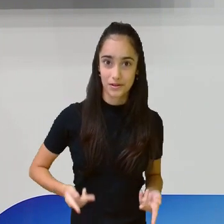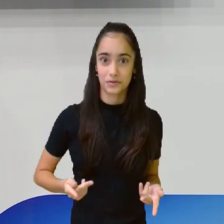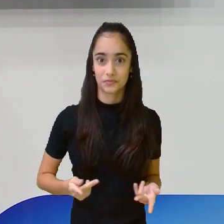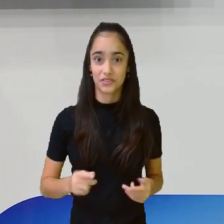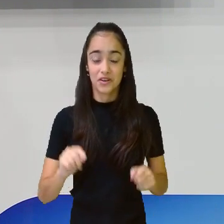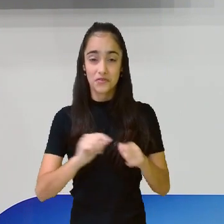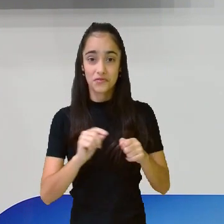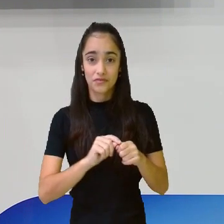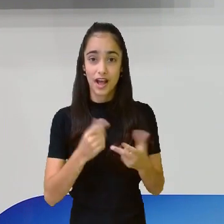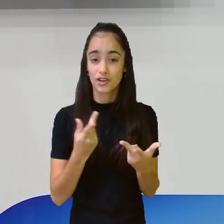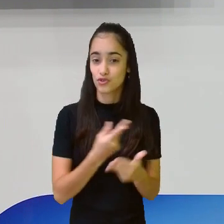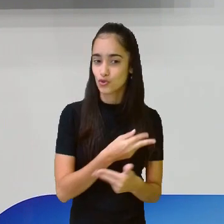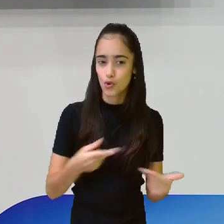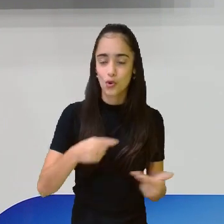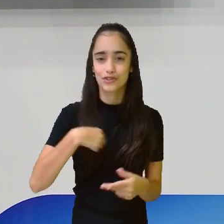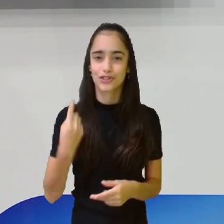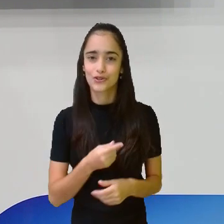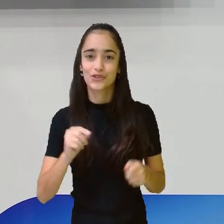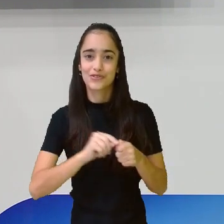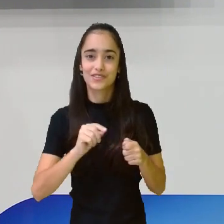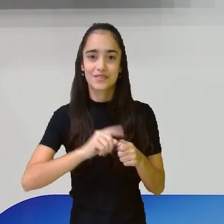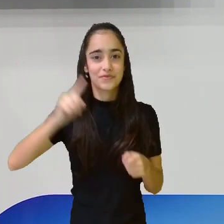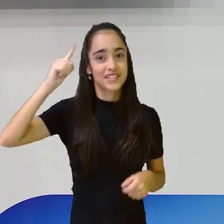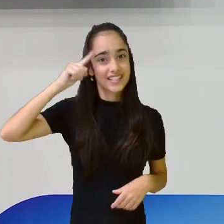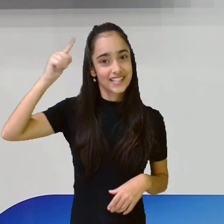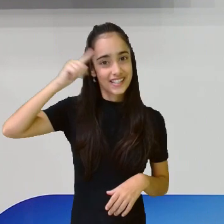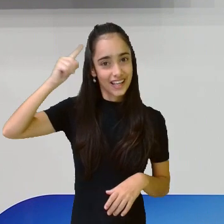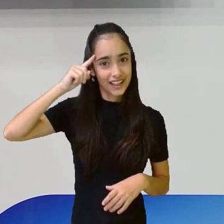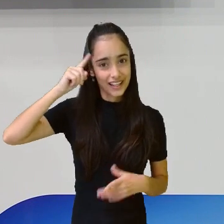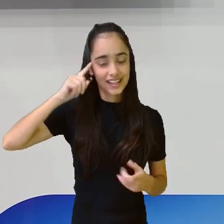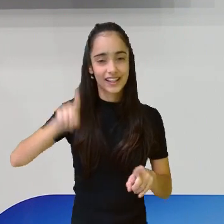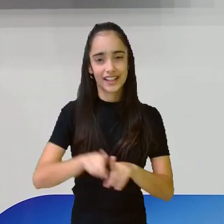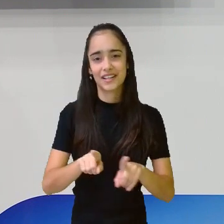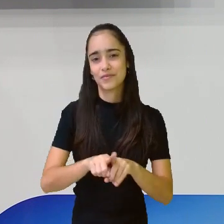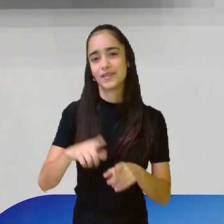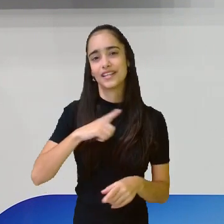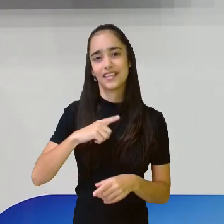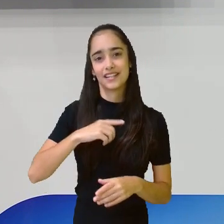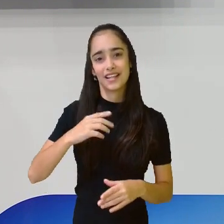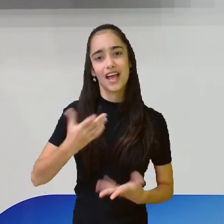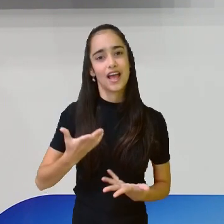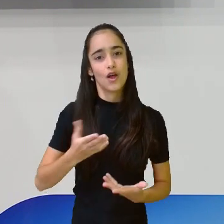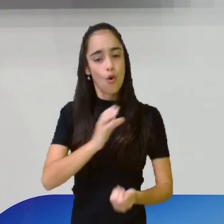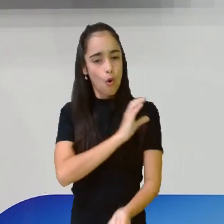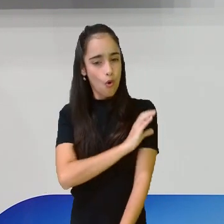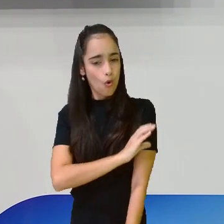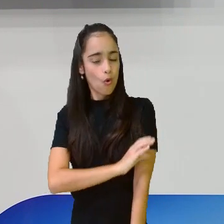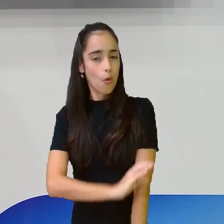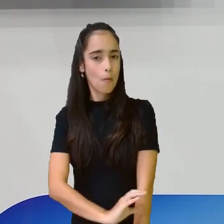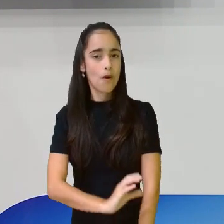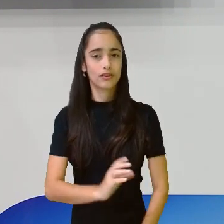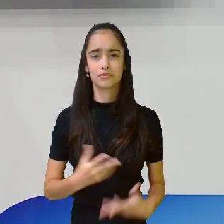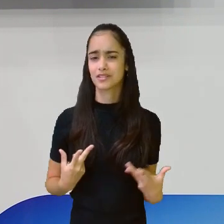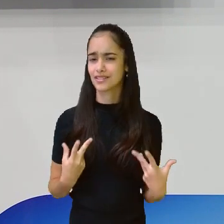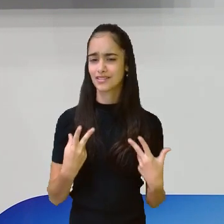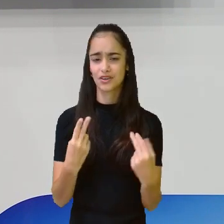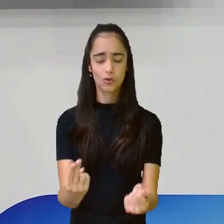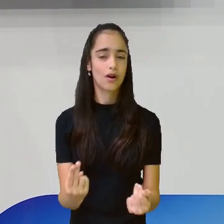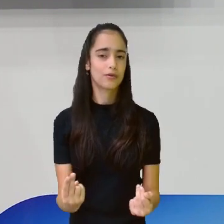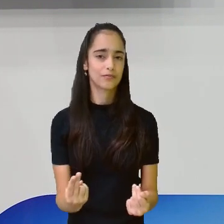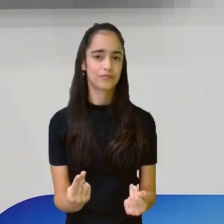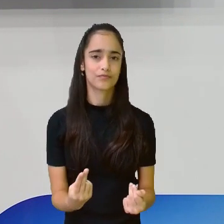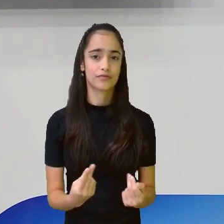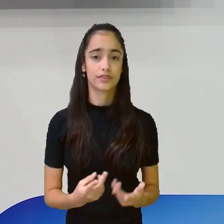nossas questões de relacionamento, de comportamento. Tudo isso é representado sempre por animais.